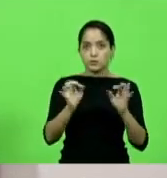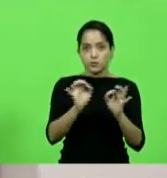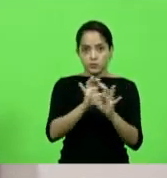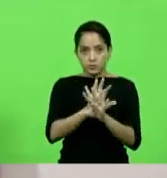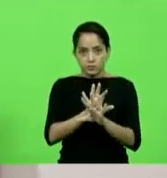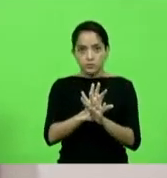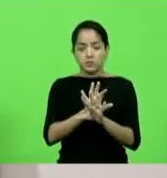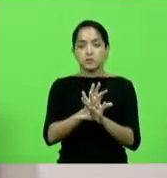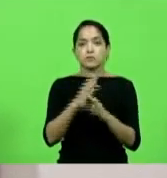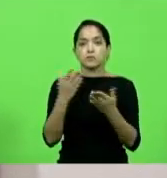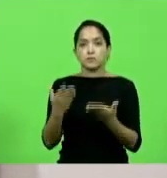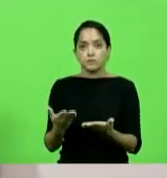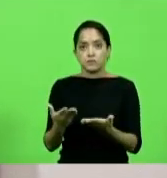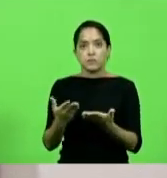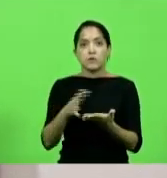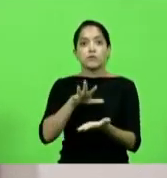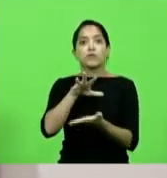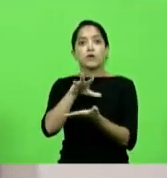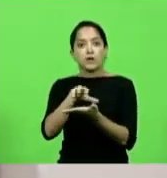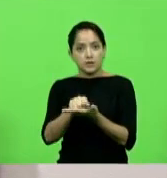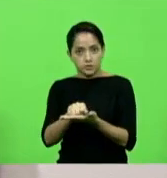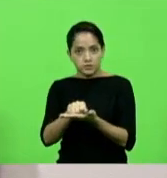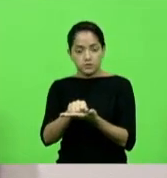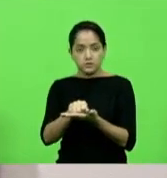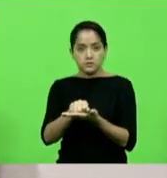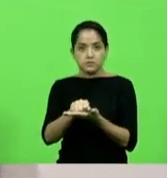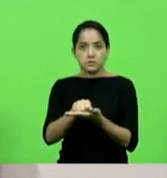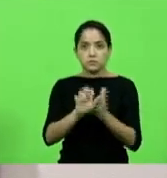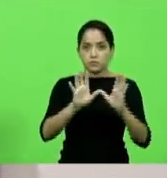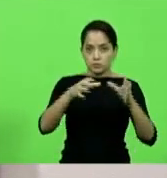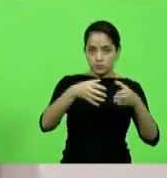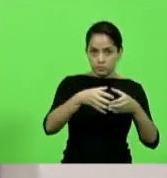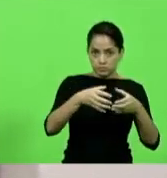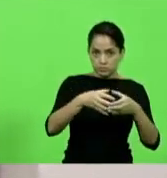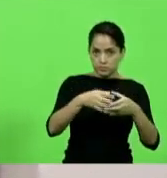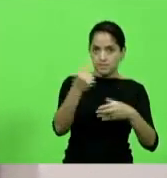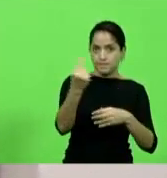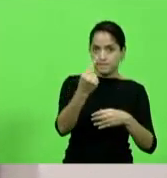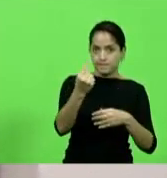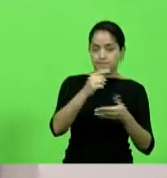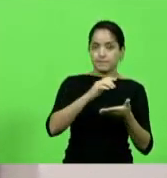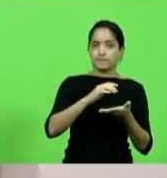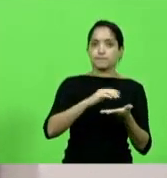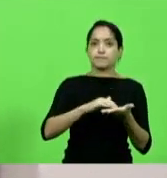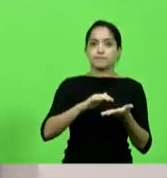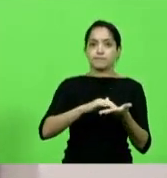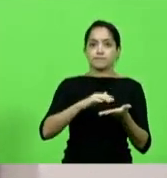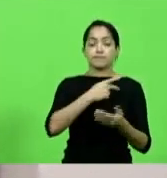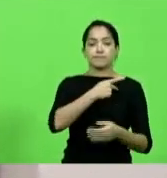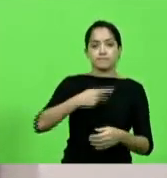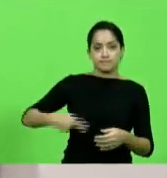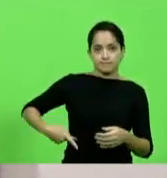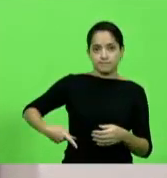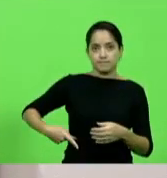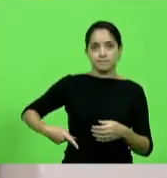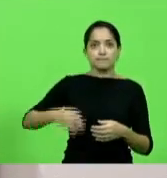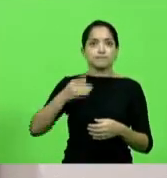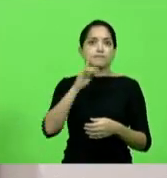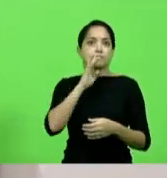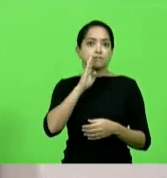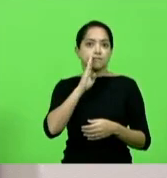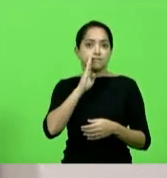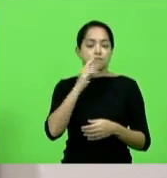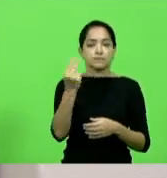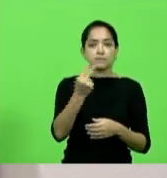determinado, foi registrada a seguinte chapa. Primeiro vice-presidente, deputado Nilson Berlanda. Segundo vice